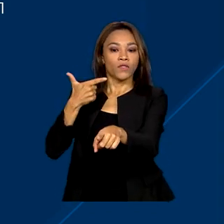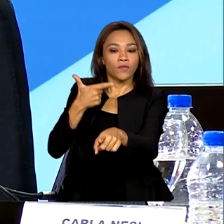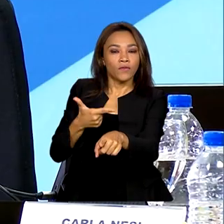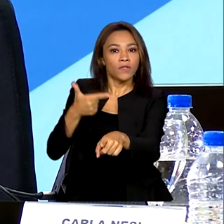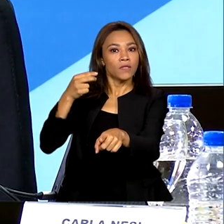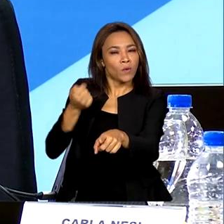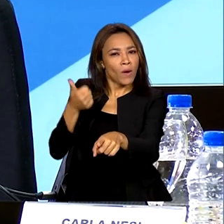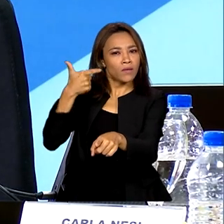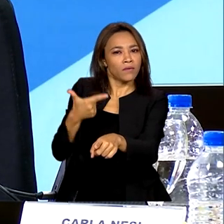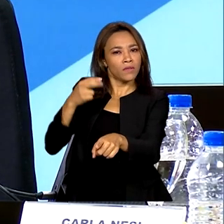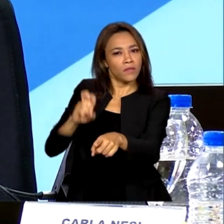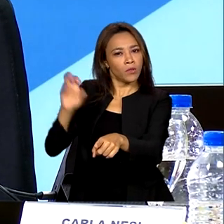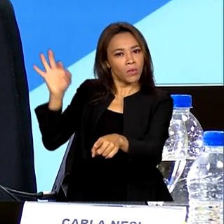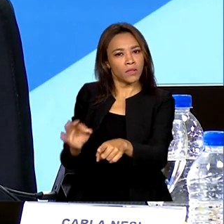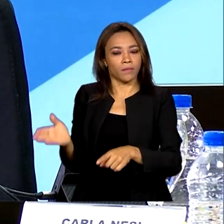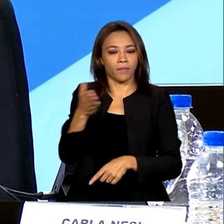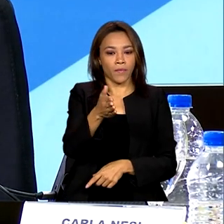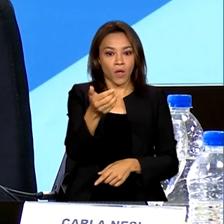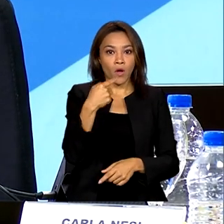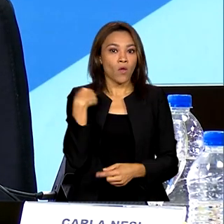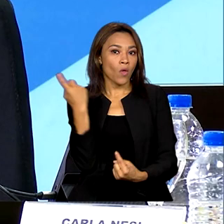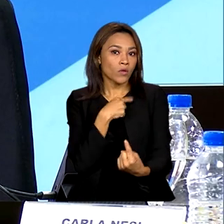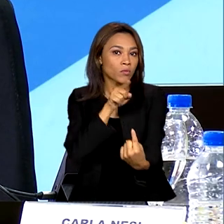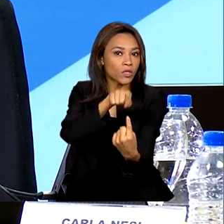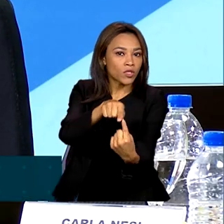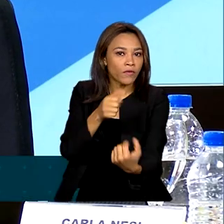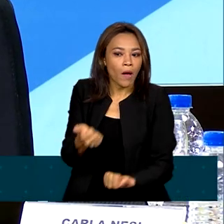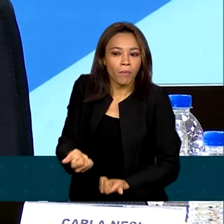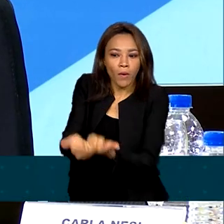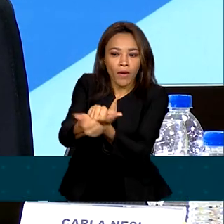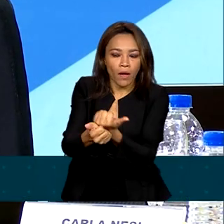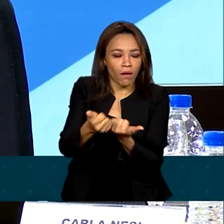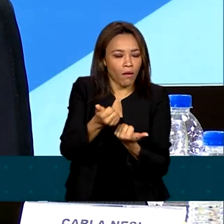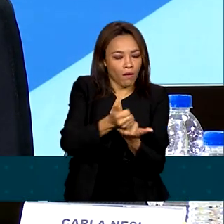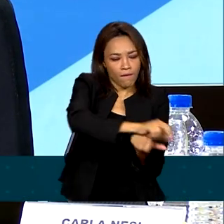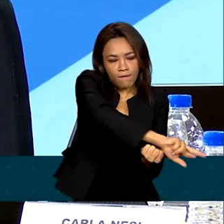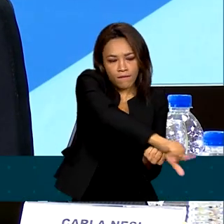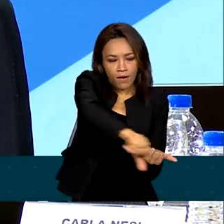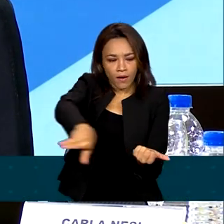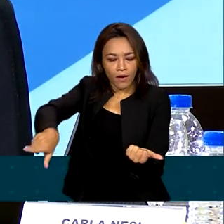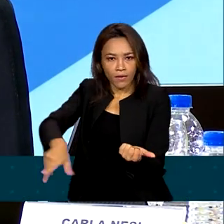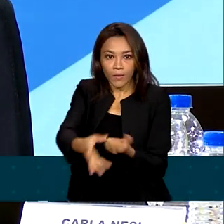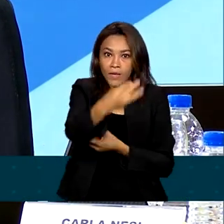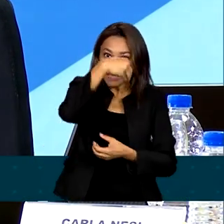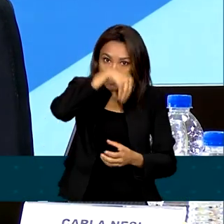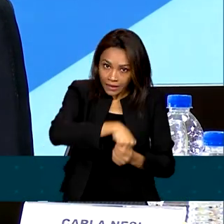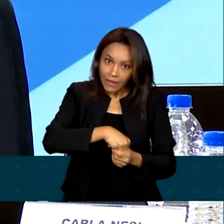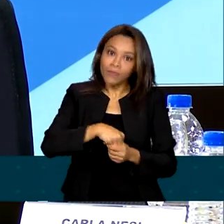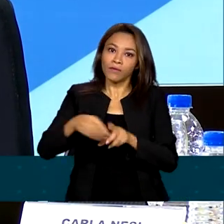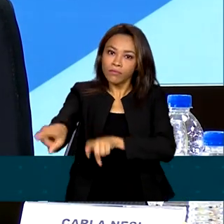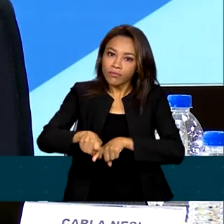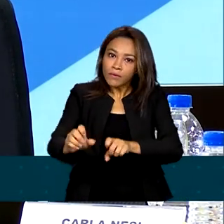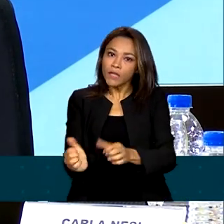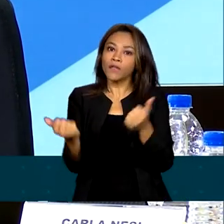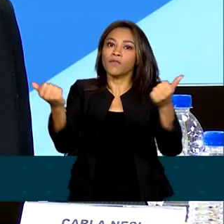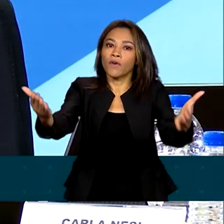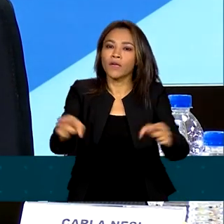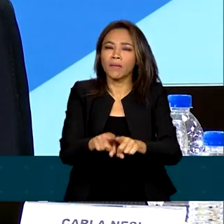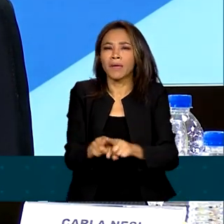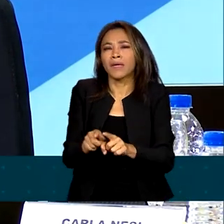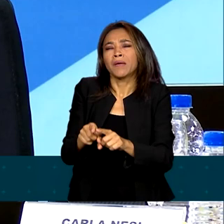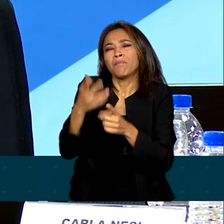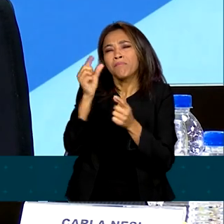12 meses. Nosso objetivo será sempre apoiar todo o setor, dentro e fora da porteira. Dos pequenos produtores